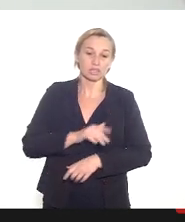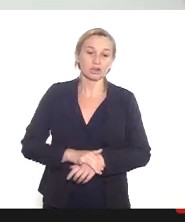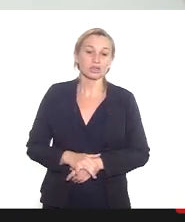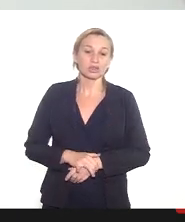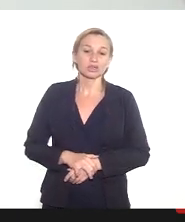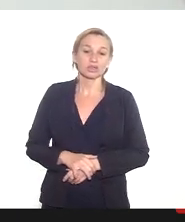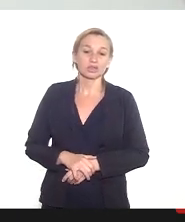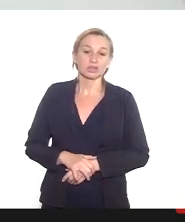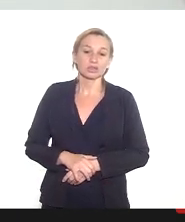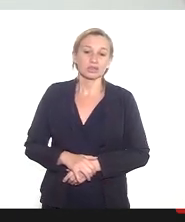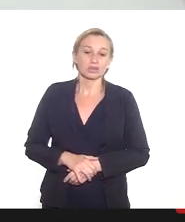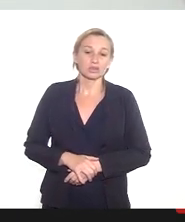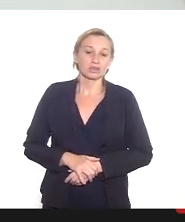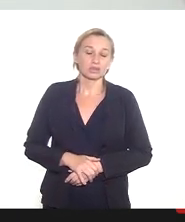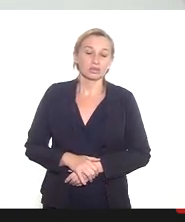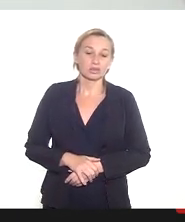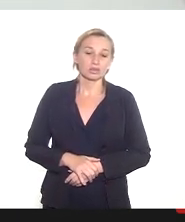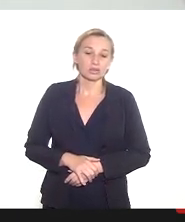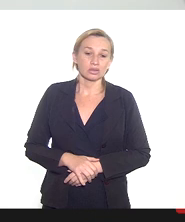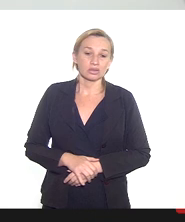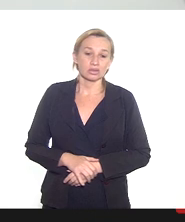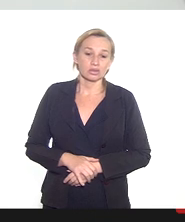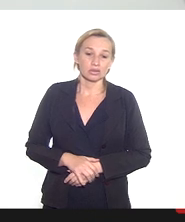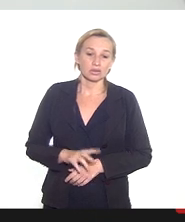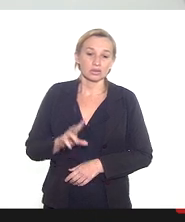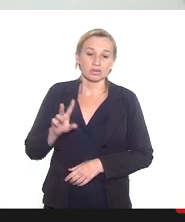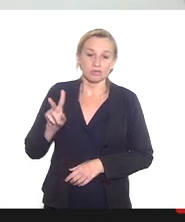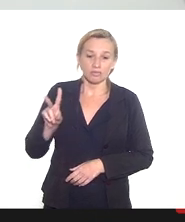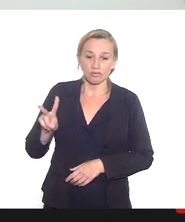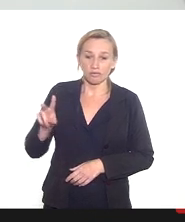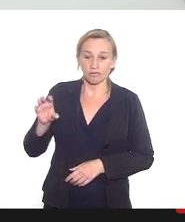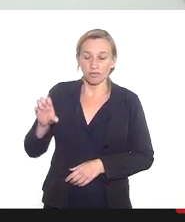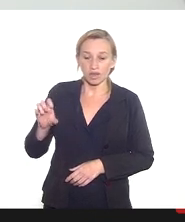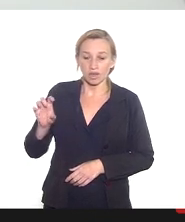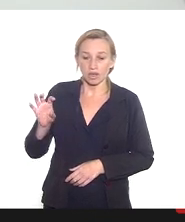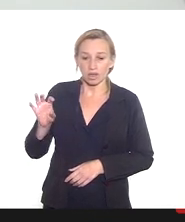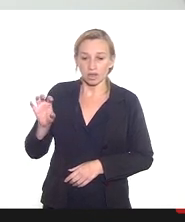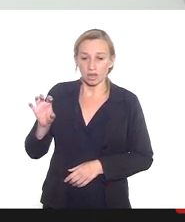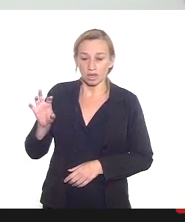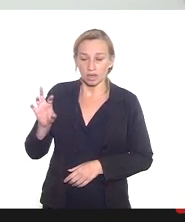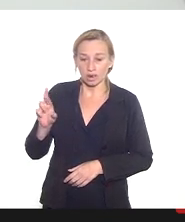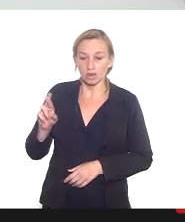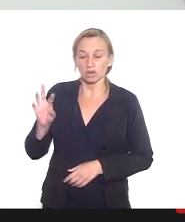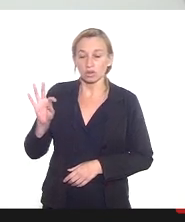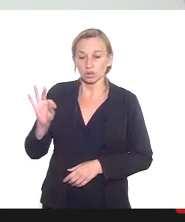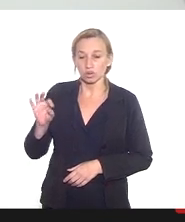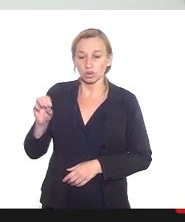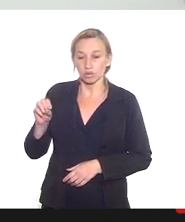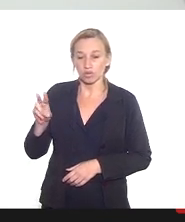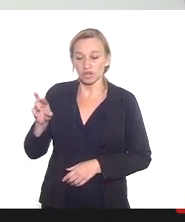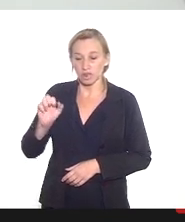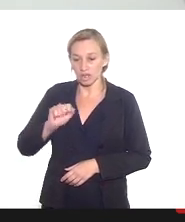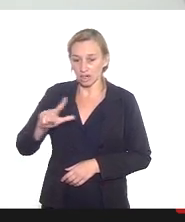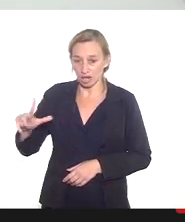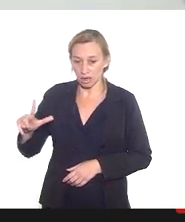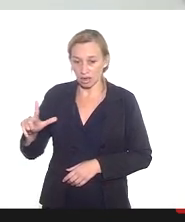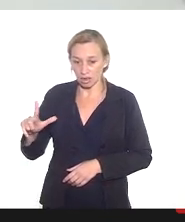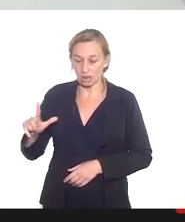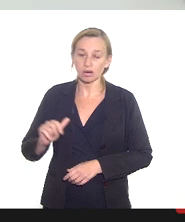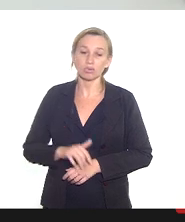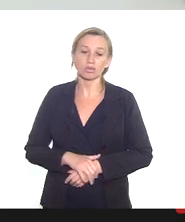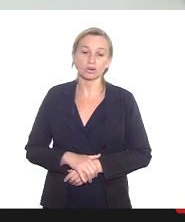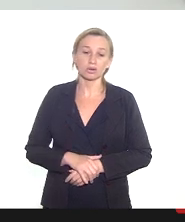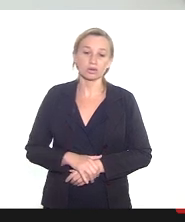vacinas sem vetor viral vacinas com vetor viral como exemplo as disponíveis que são as de Ansem